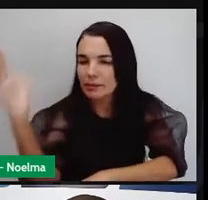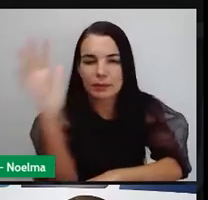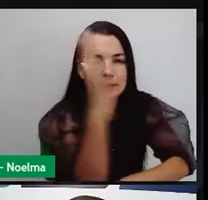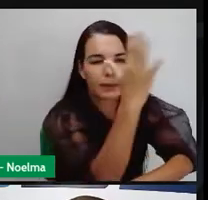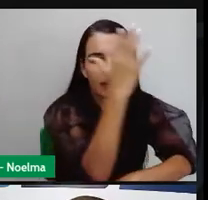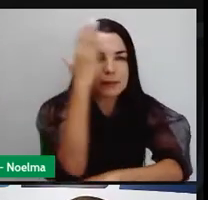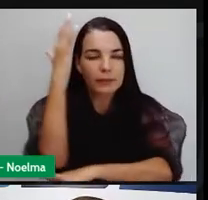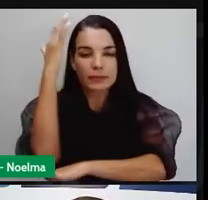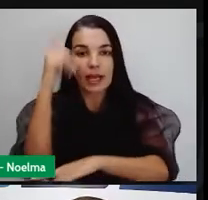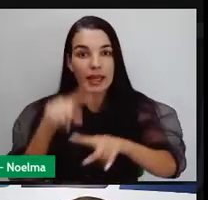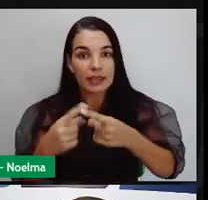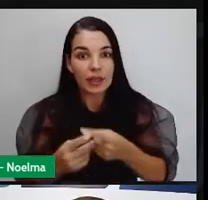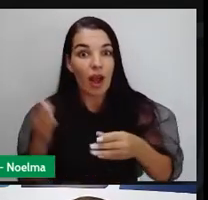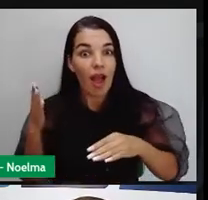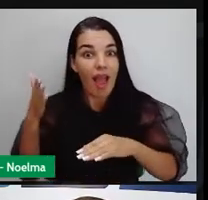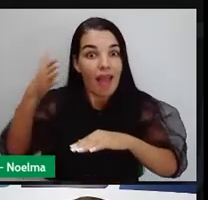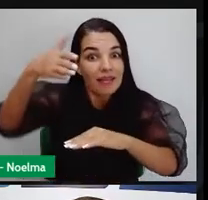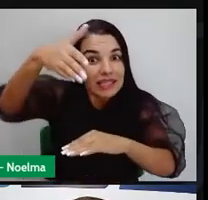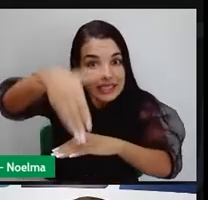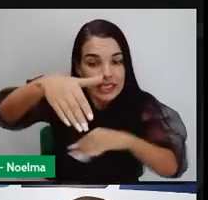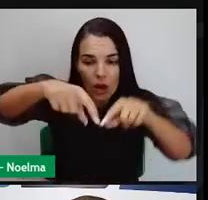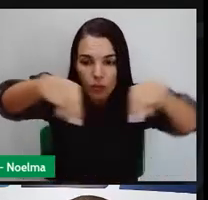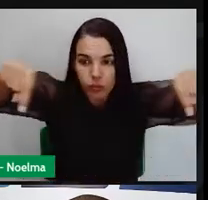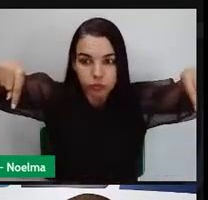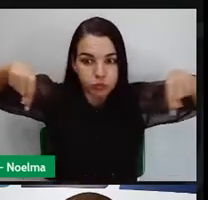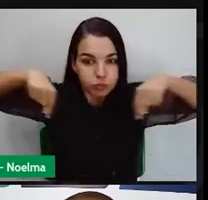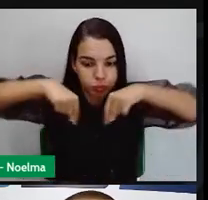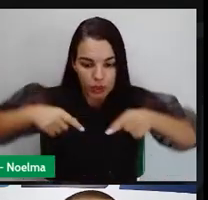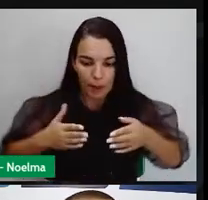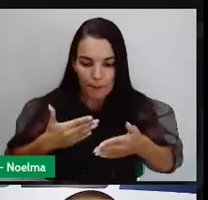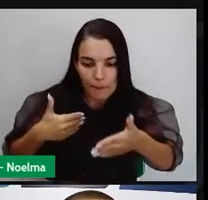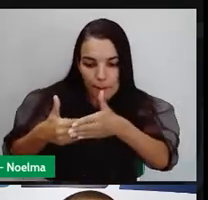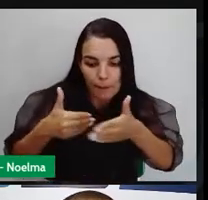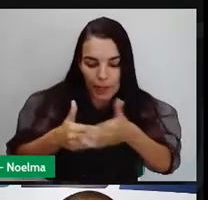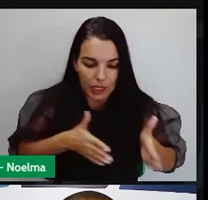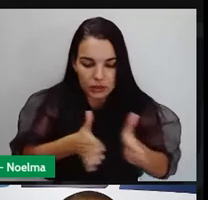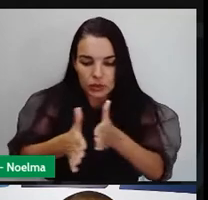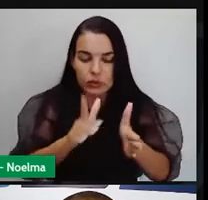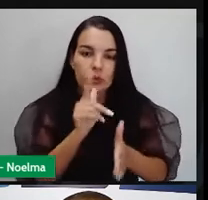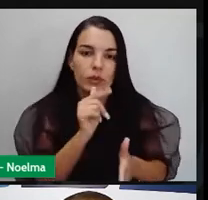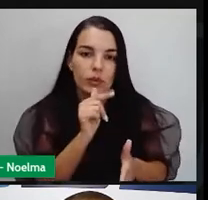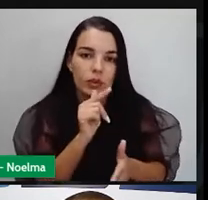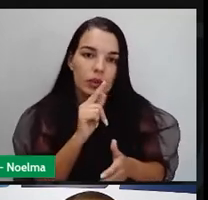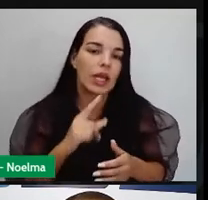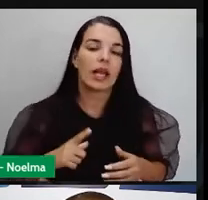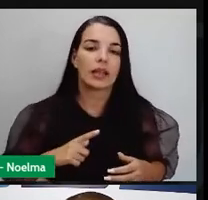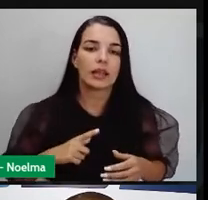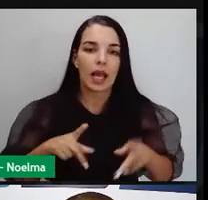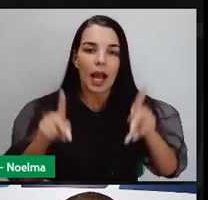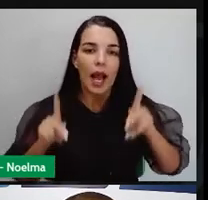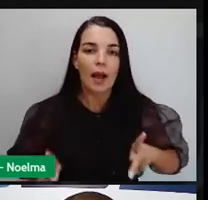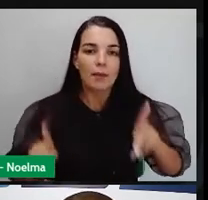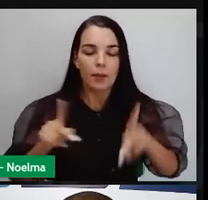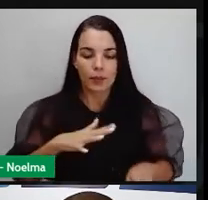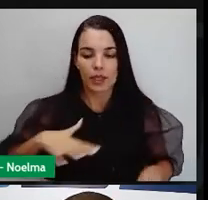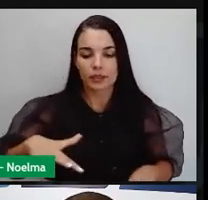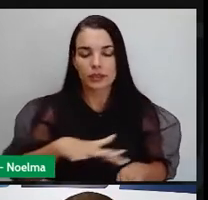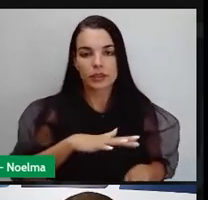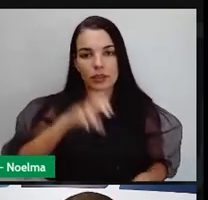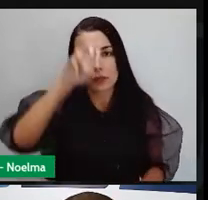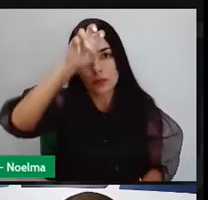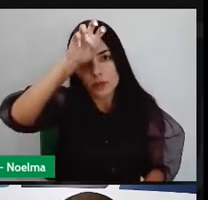E é nesse entorno do rio Nilo que a civilização egípcia, ela vai florescer.